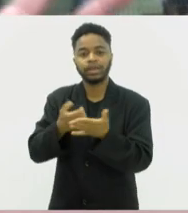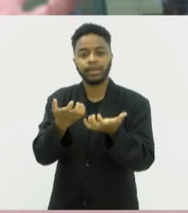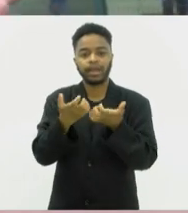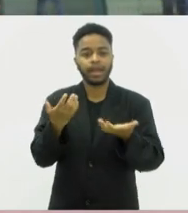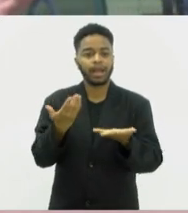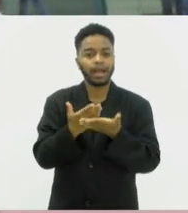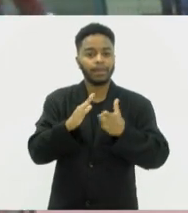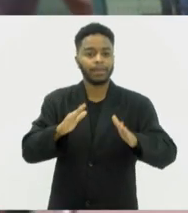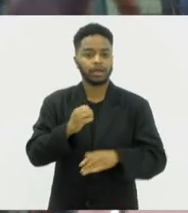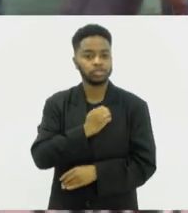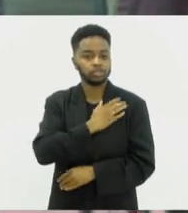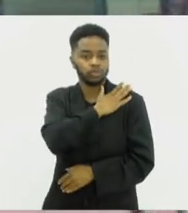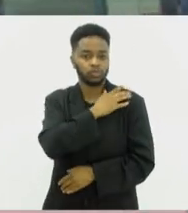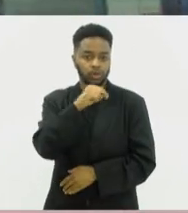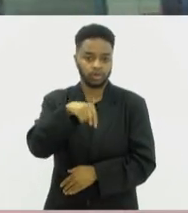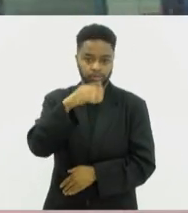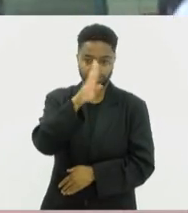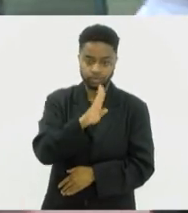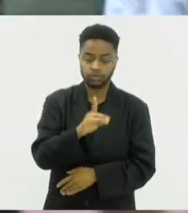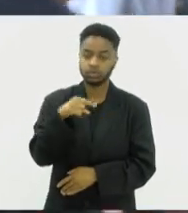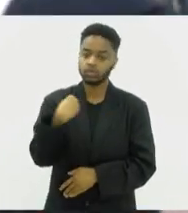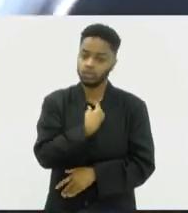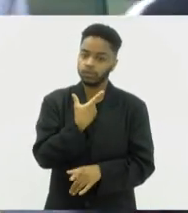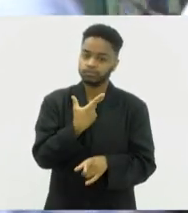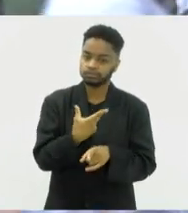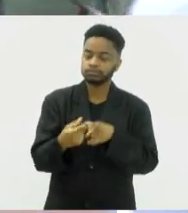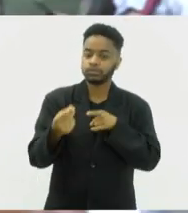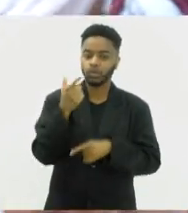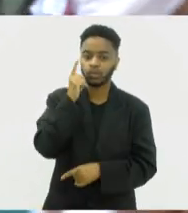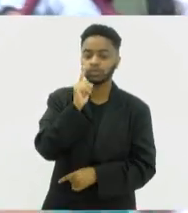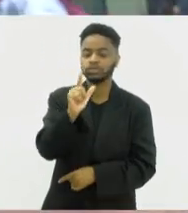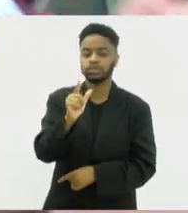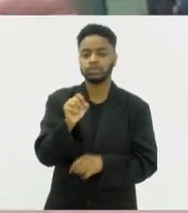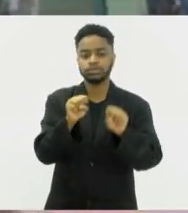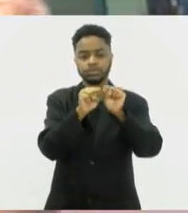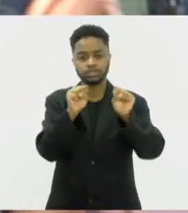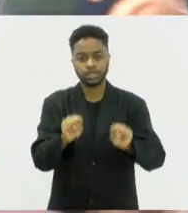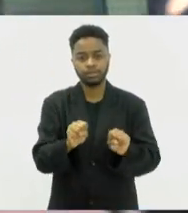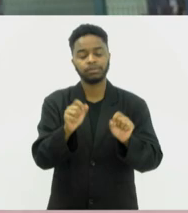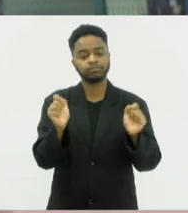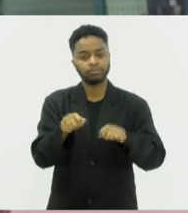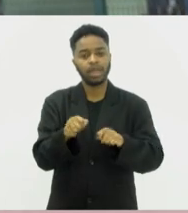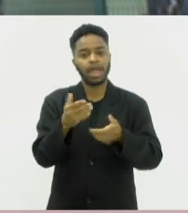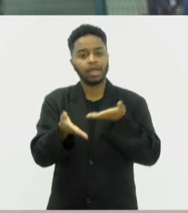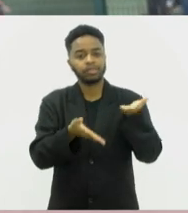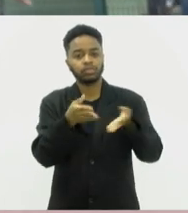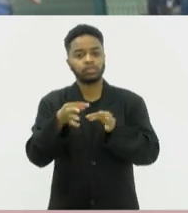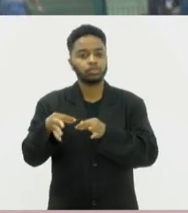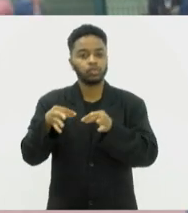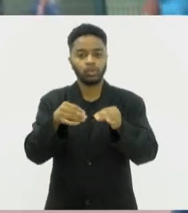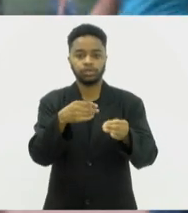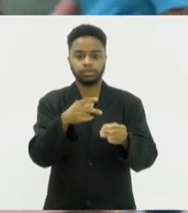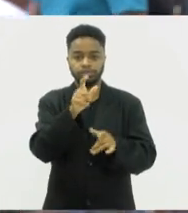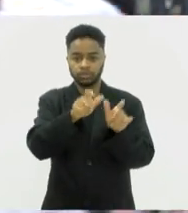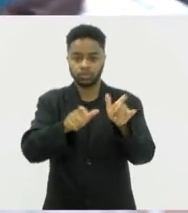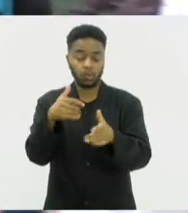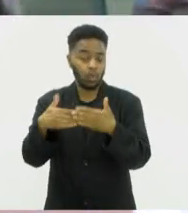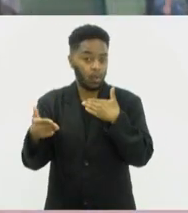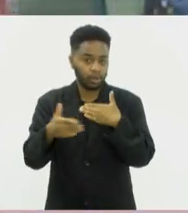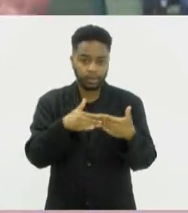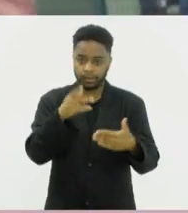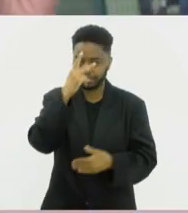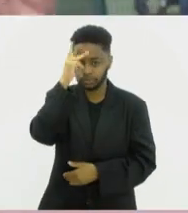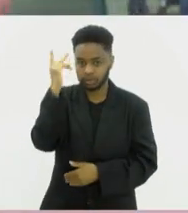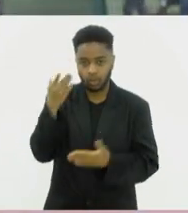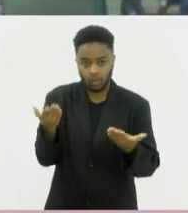a gente conquistou um sistema que incluiu todo mundo. Qualquer brasileiro, qualquer brasileira